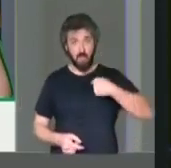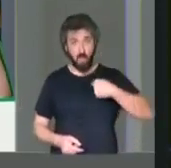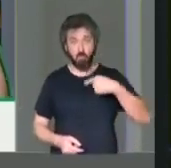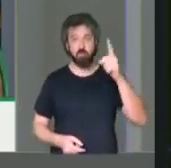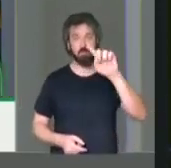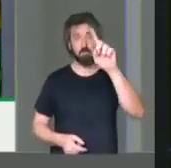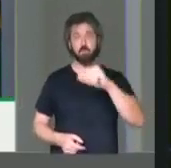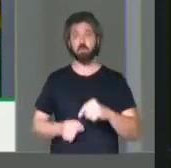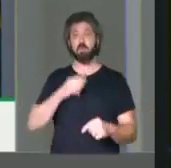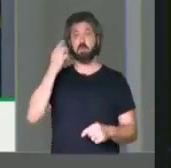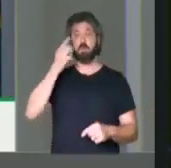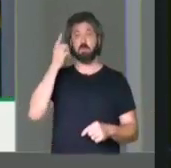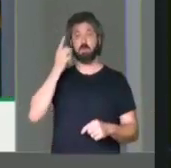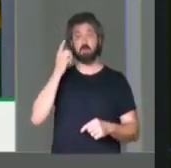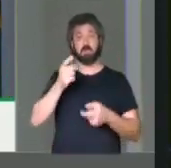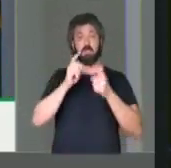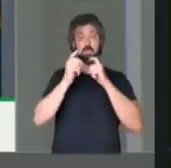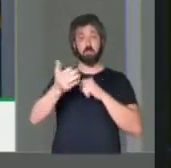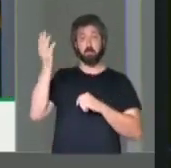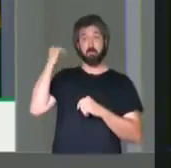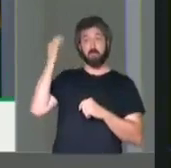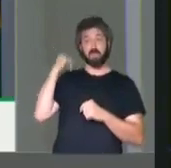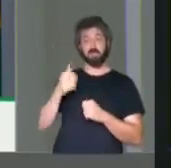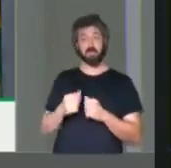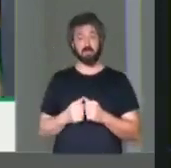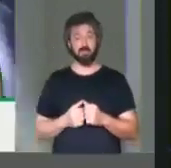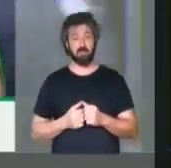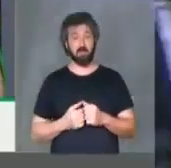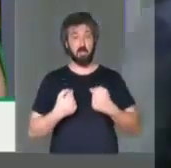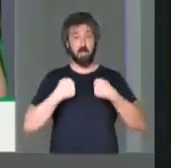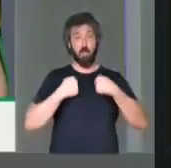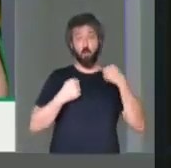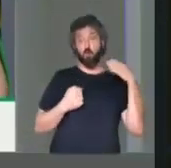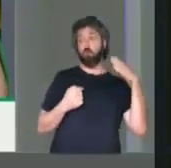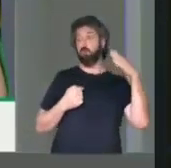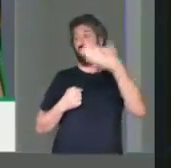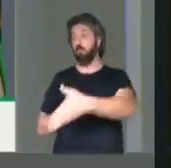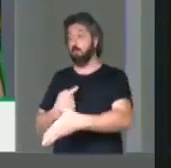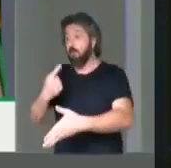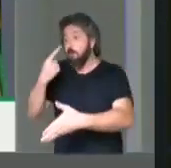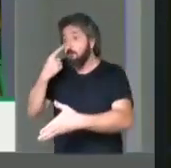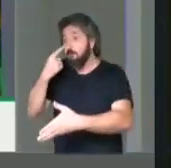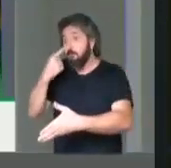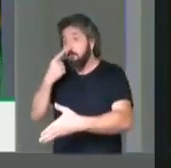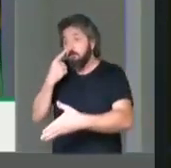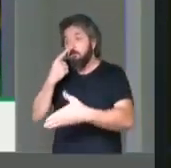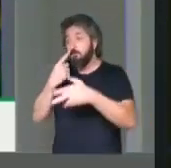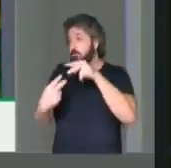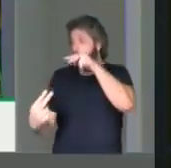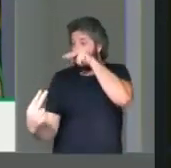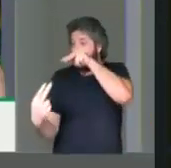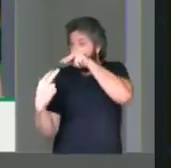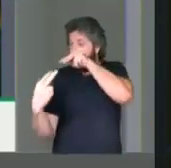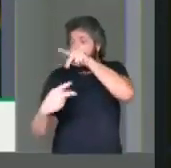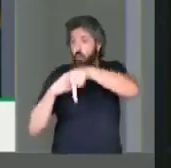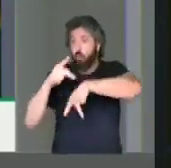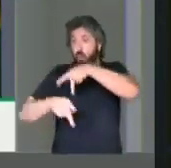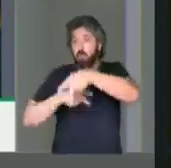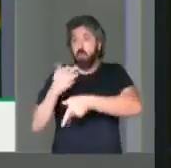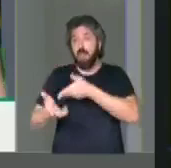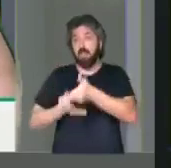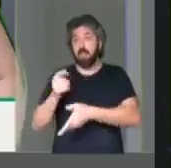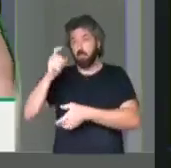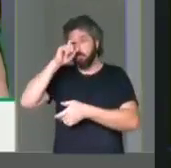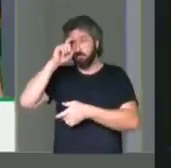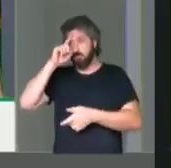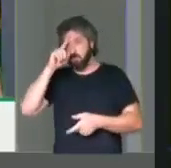fui eu não, foram parlamentares da gestão passada. Eu fui lá ver e olhar nos olhos da população atendida